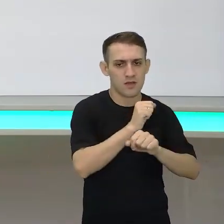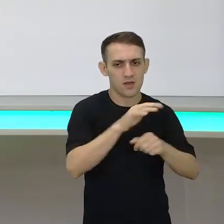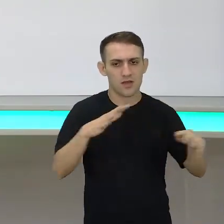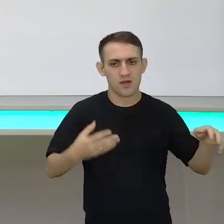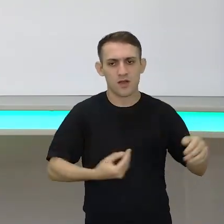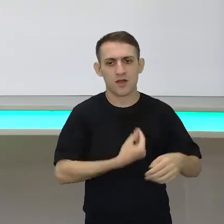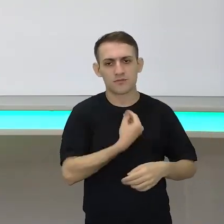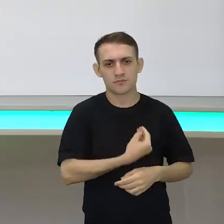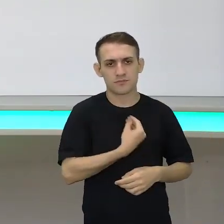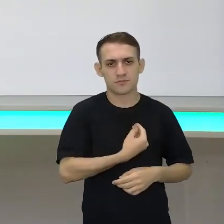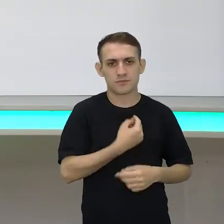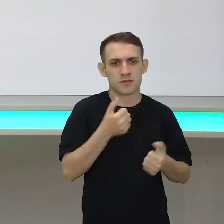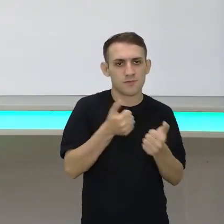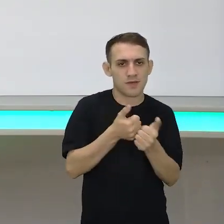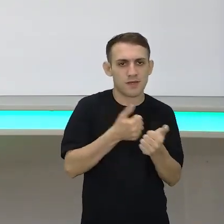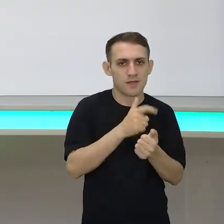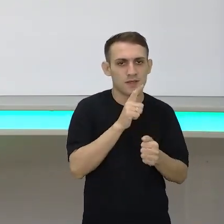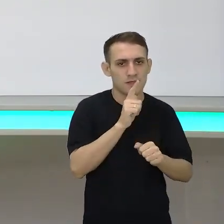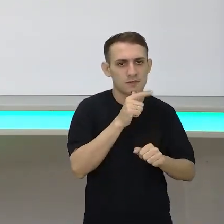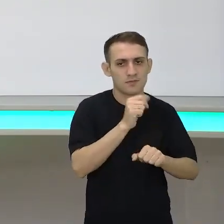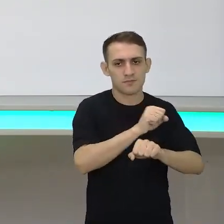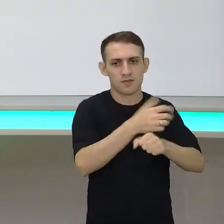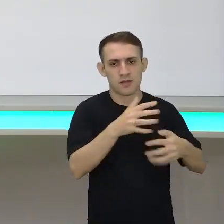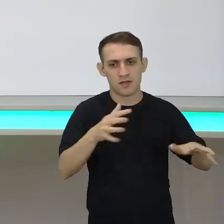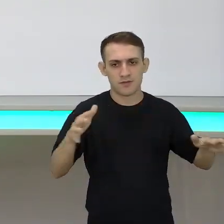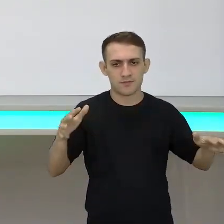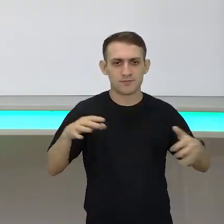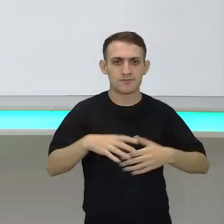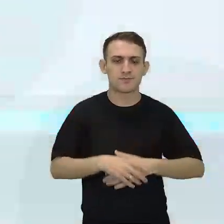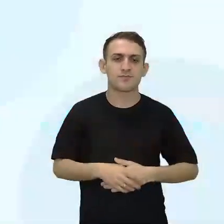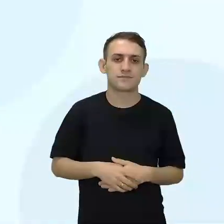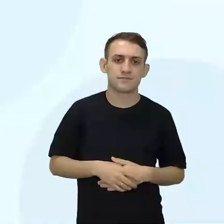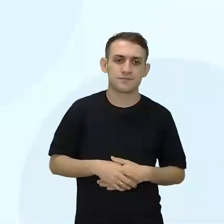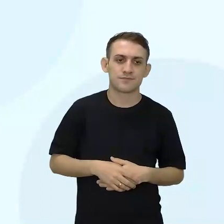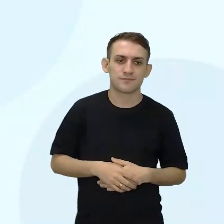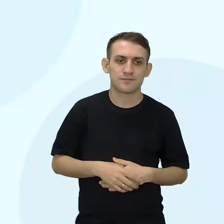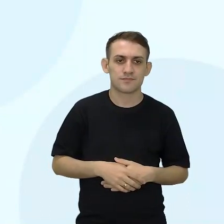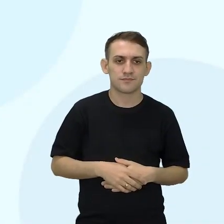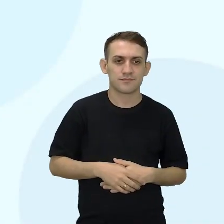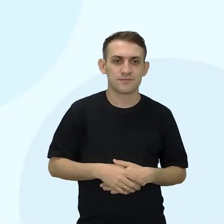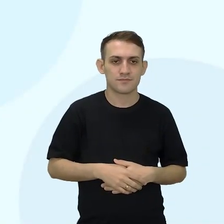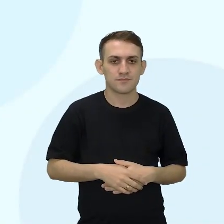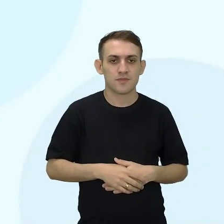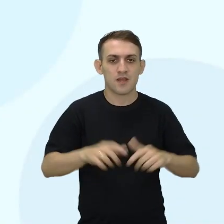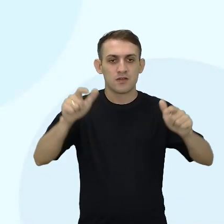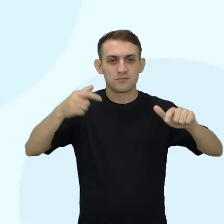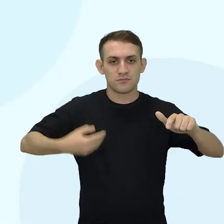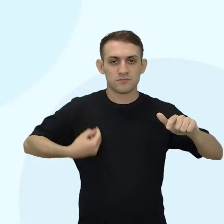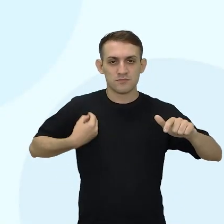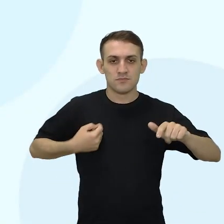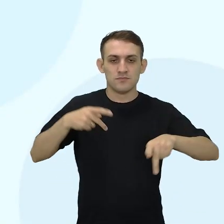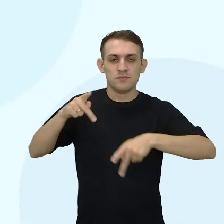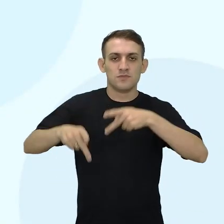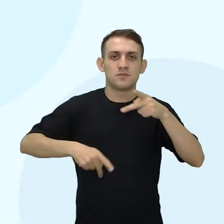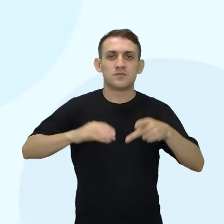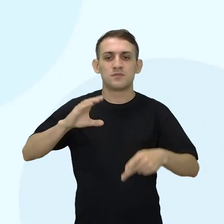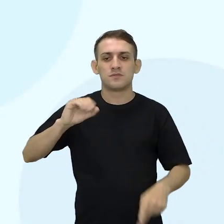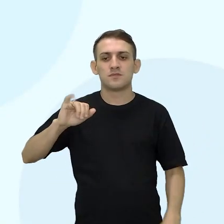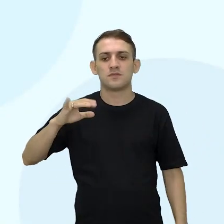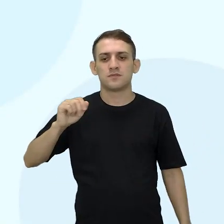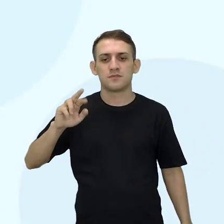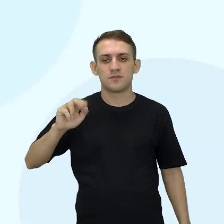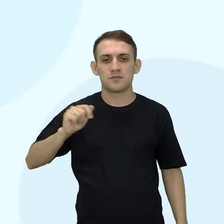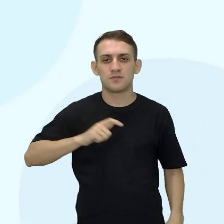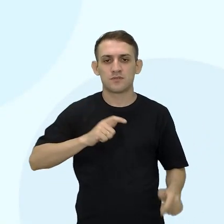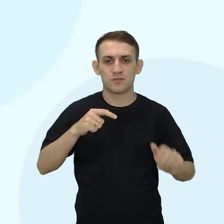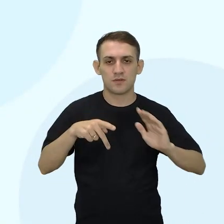vida está próxima do mar. Muito bem. Olha só. As áreas ocupadas por população Kaisaras